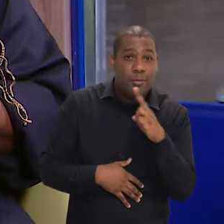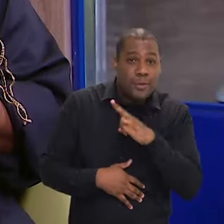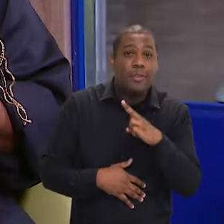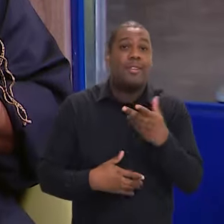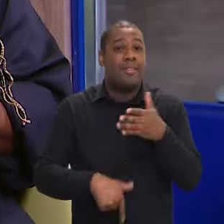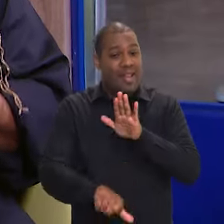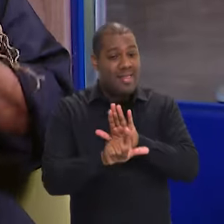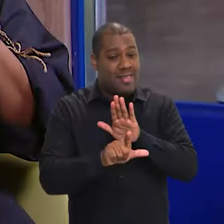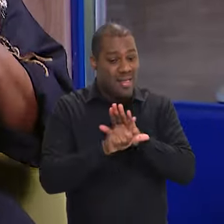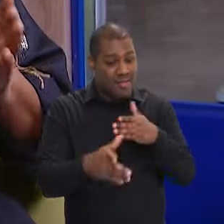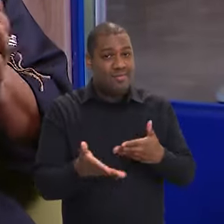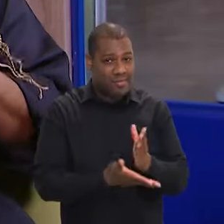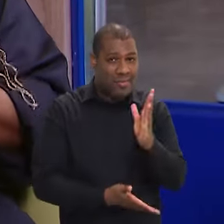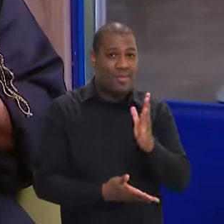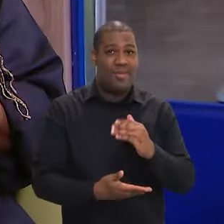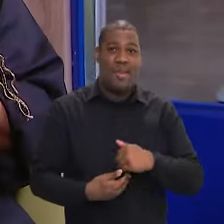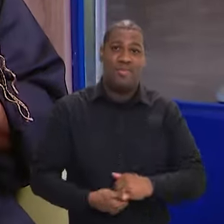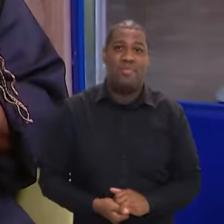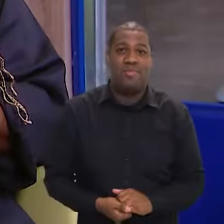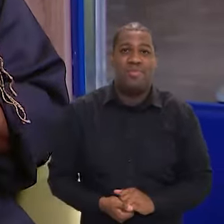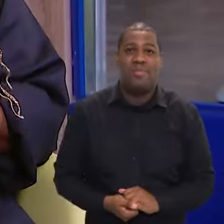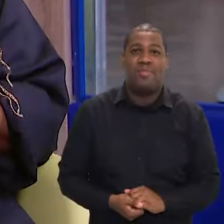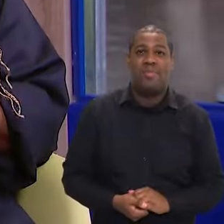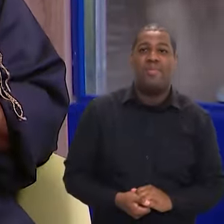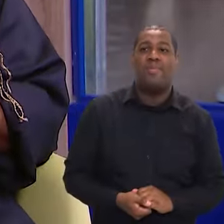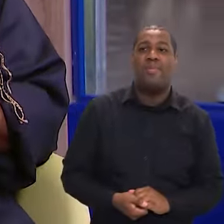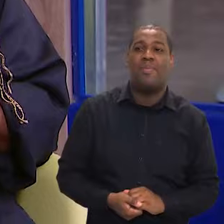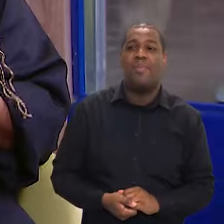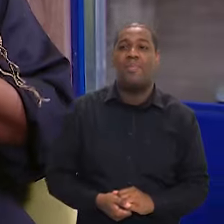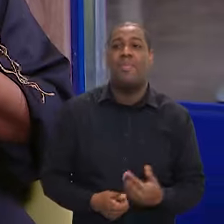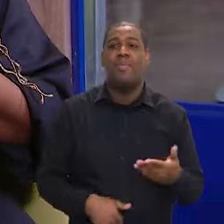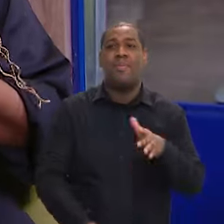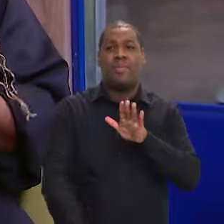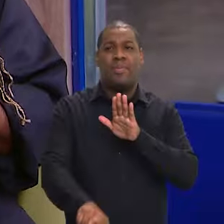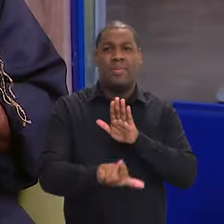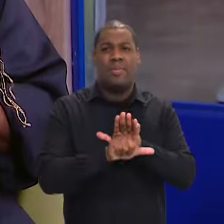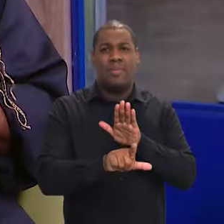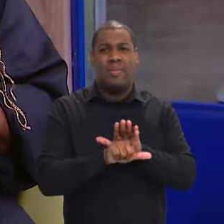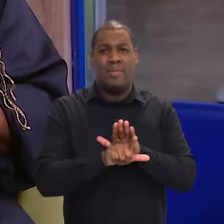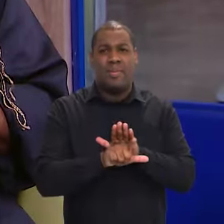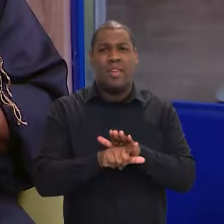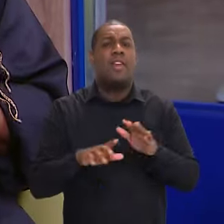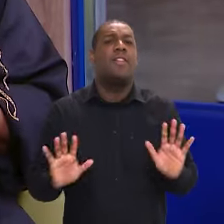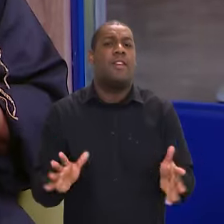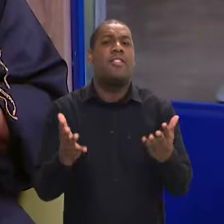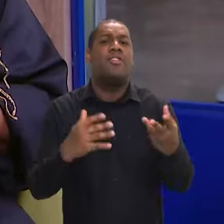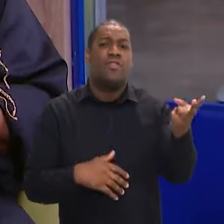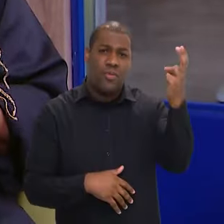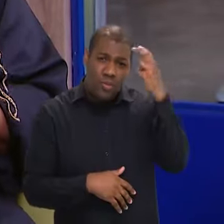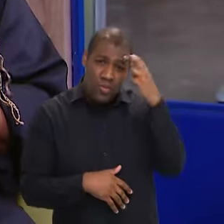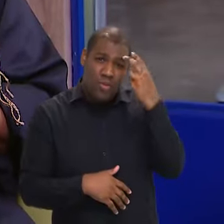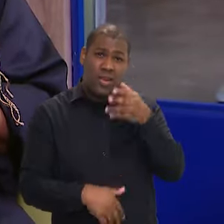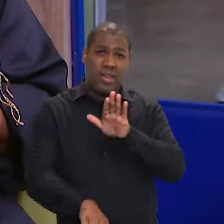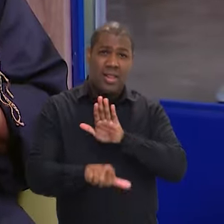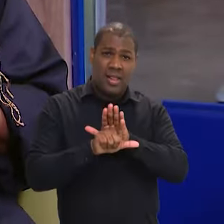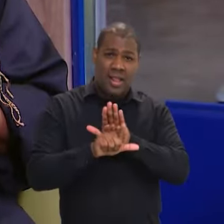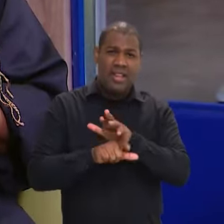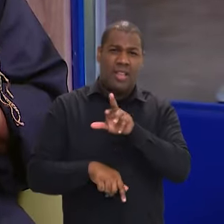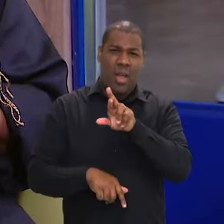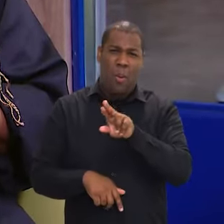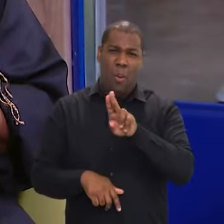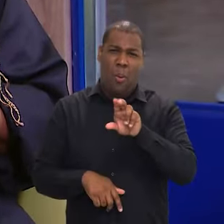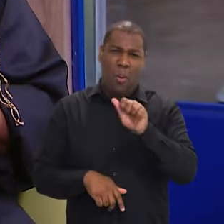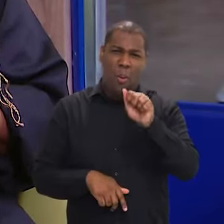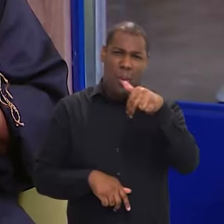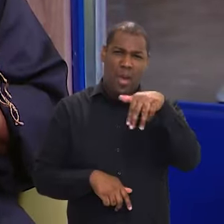importante para nós. mas nós já estamos aplicando na execução da lei de fomento à cultura que é a